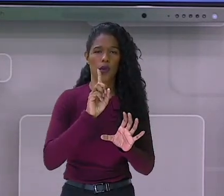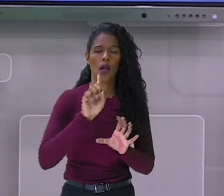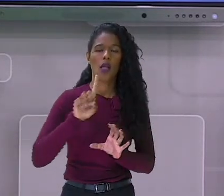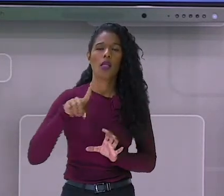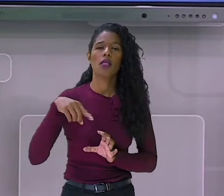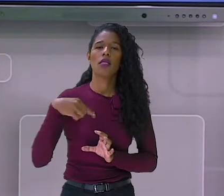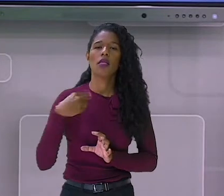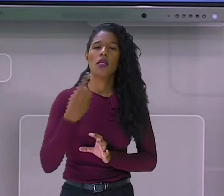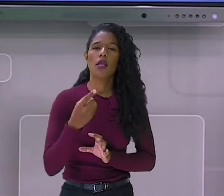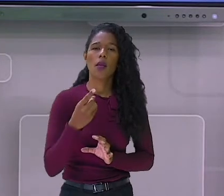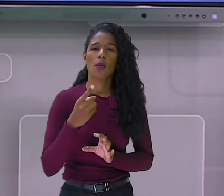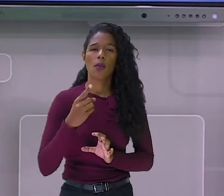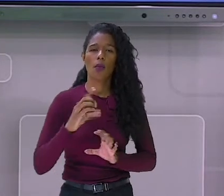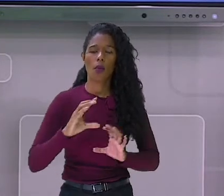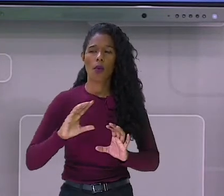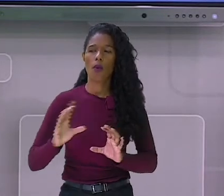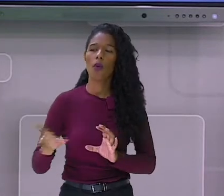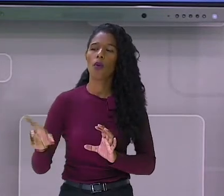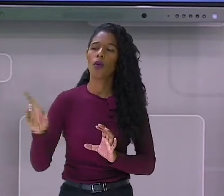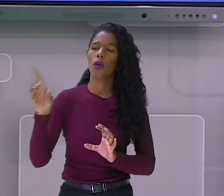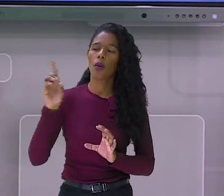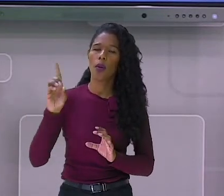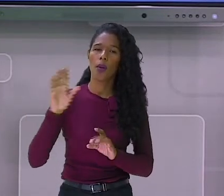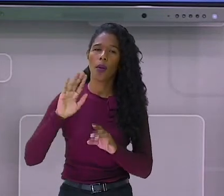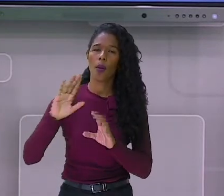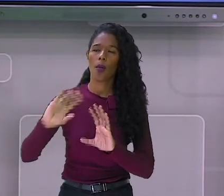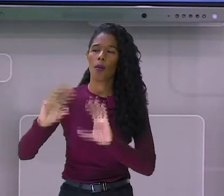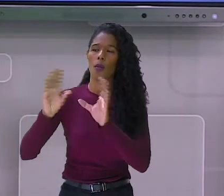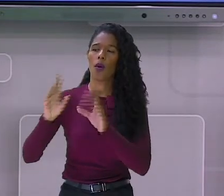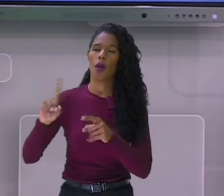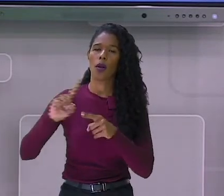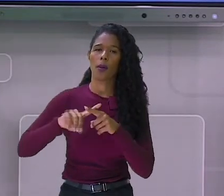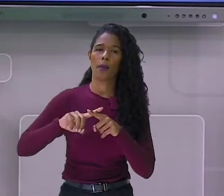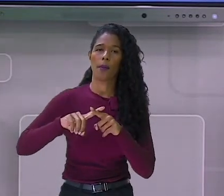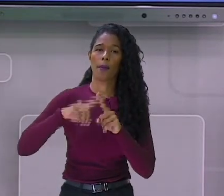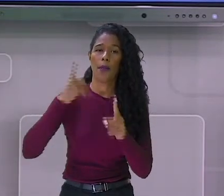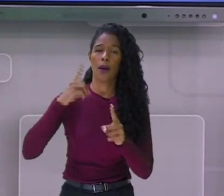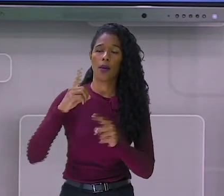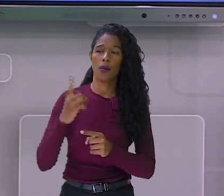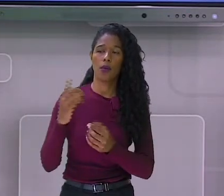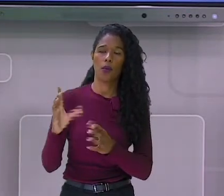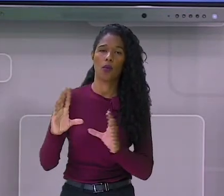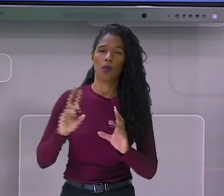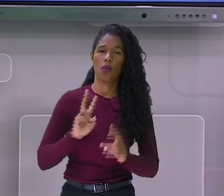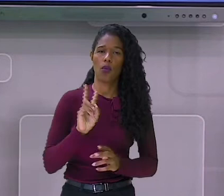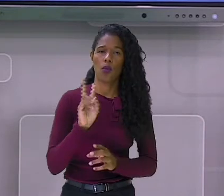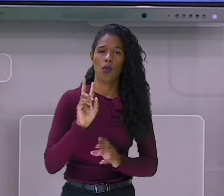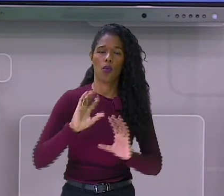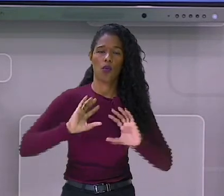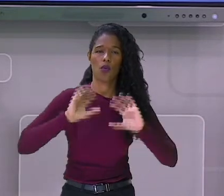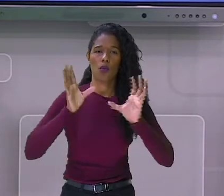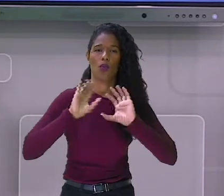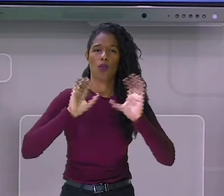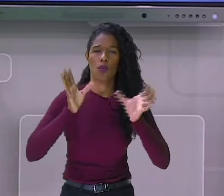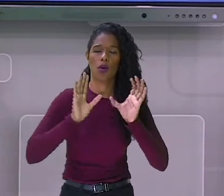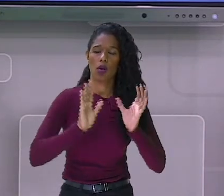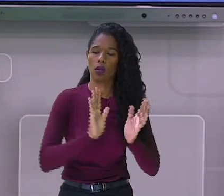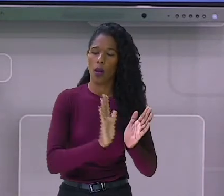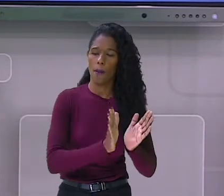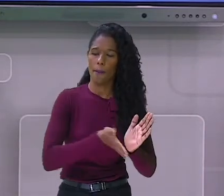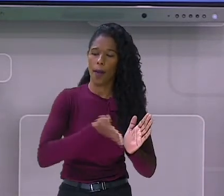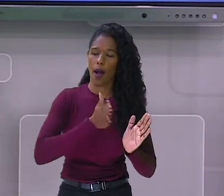Então, aumentou a minha quantidade de bola. Então, vai acrescentando. Não é assim? Quando você tem